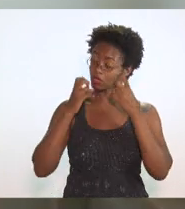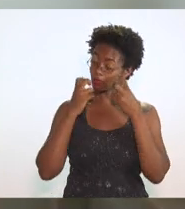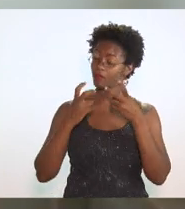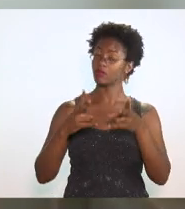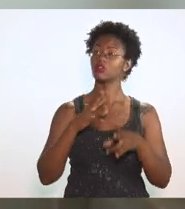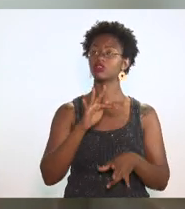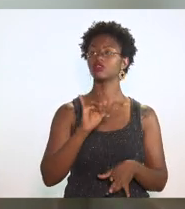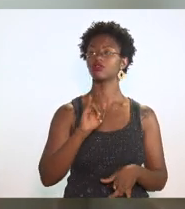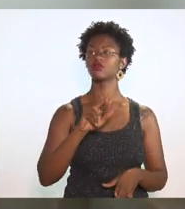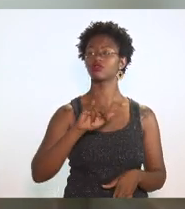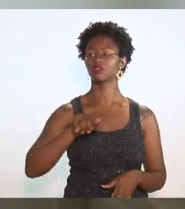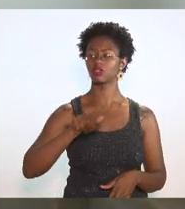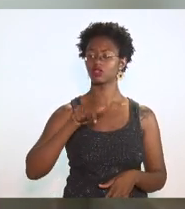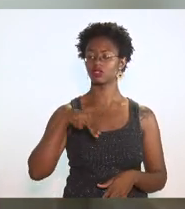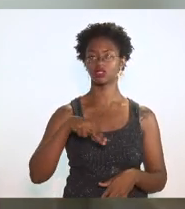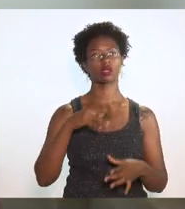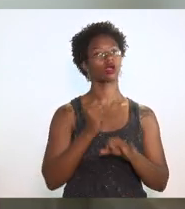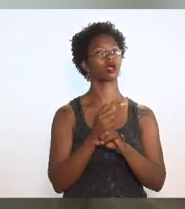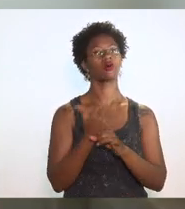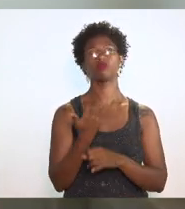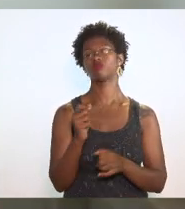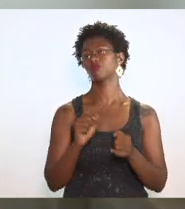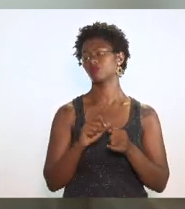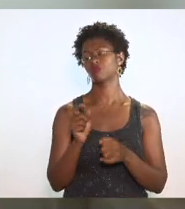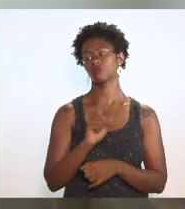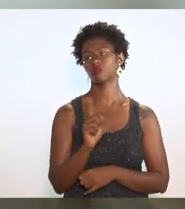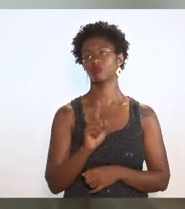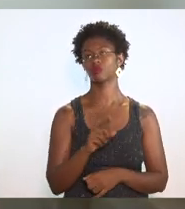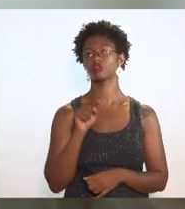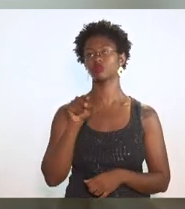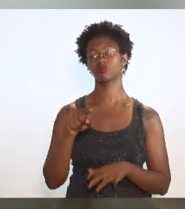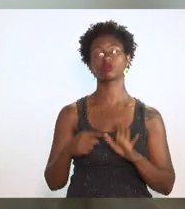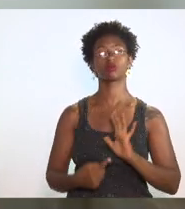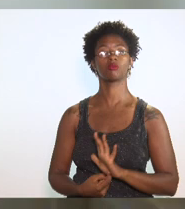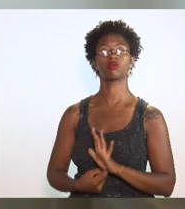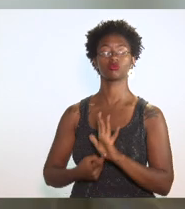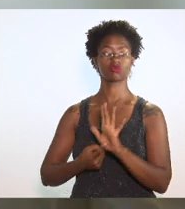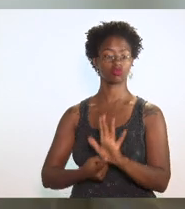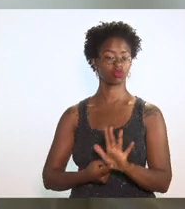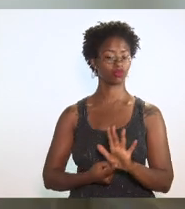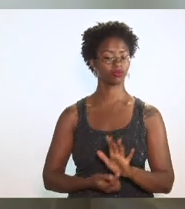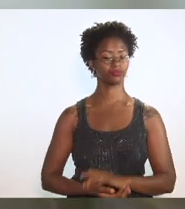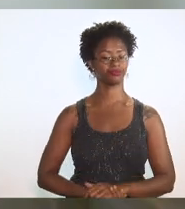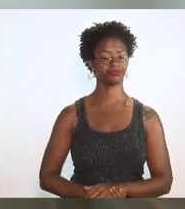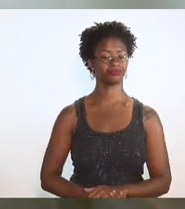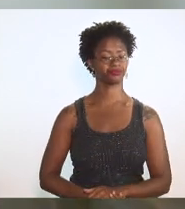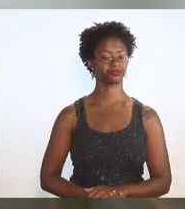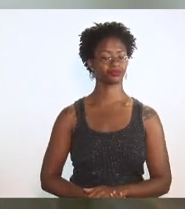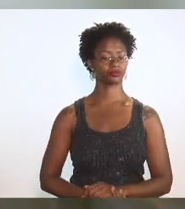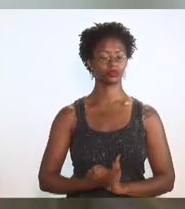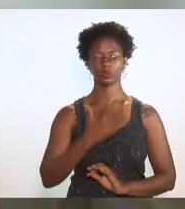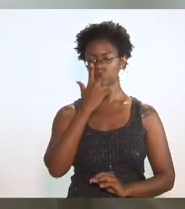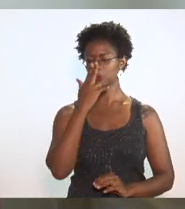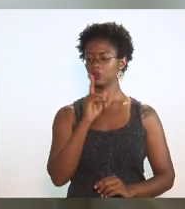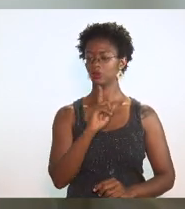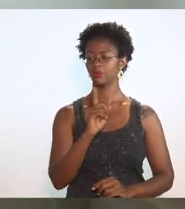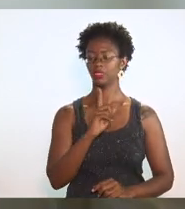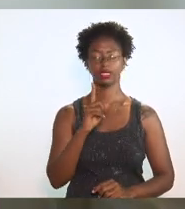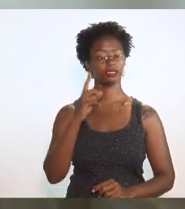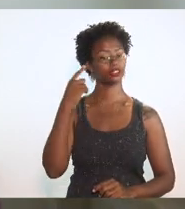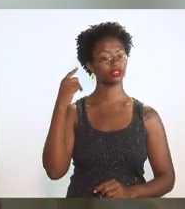Firjan não fez esse cálculo. E pela sua demonstração, não me parece difícil